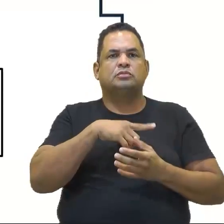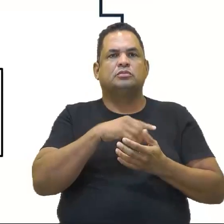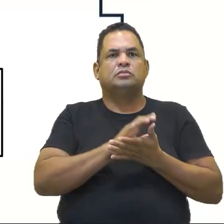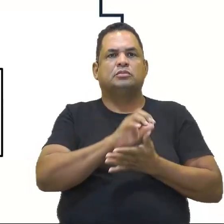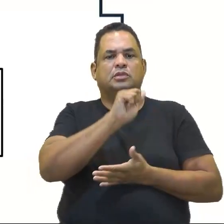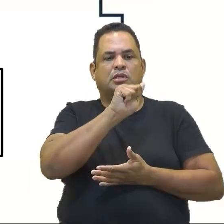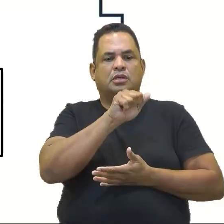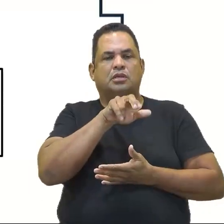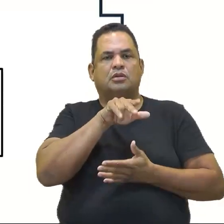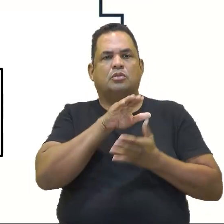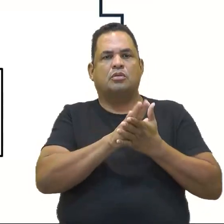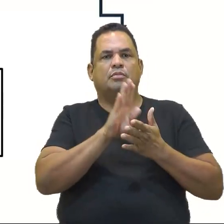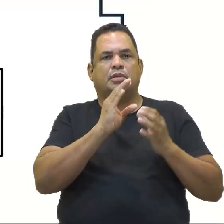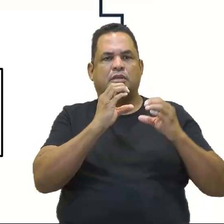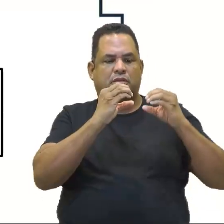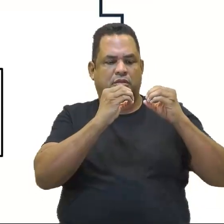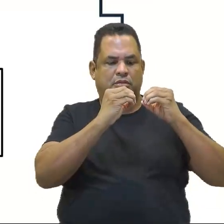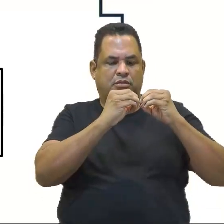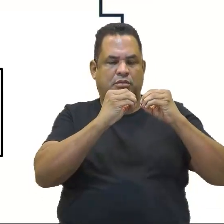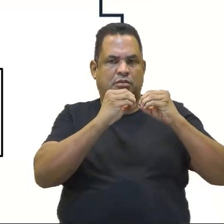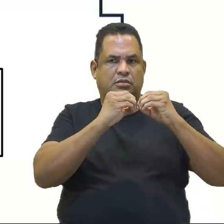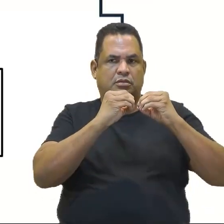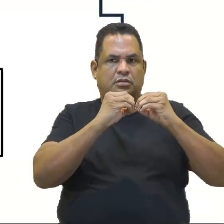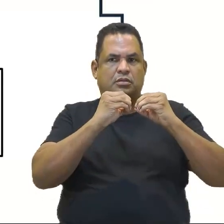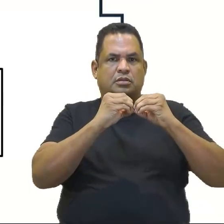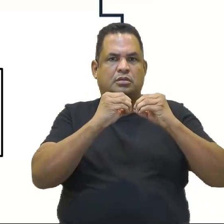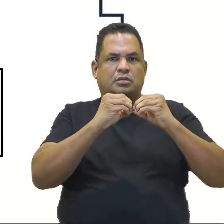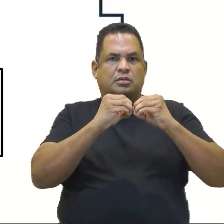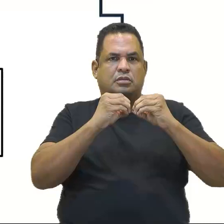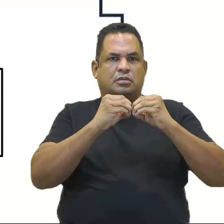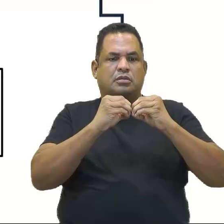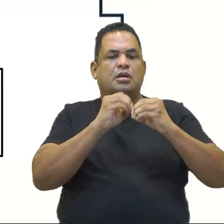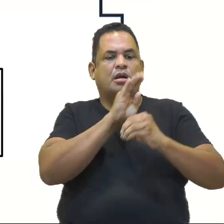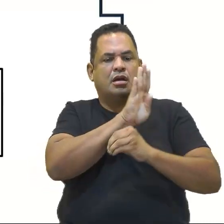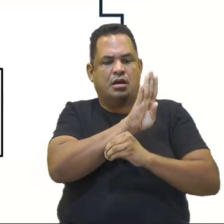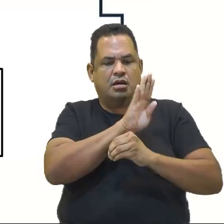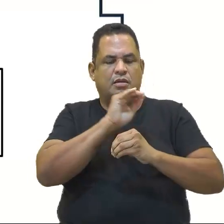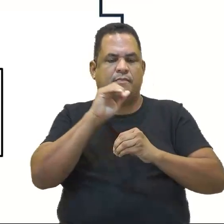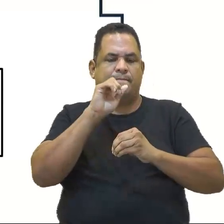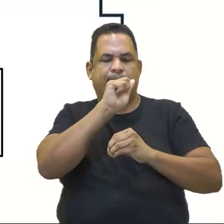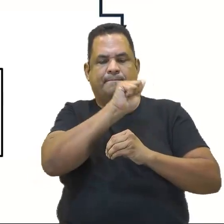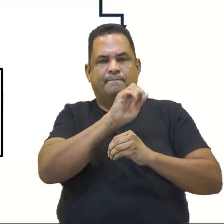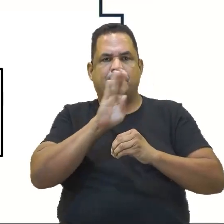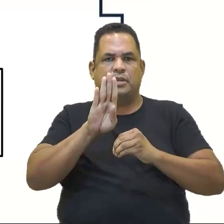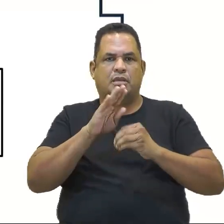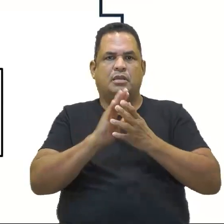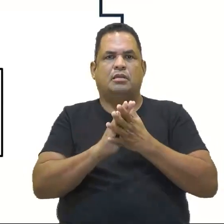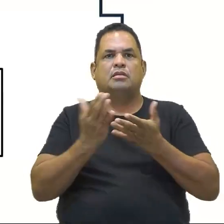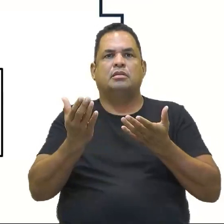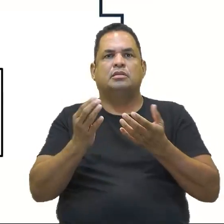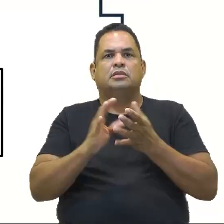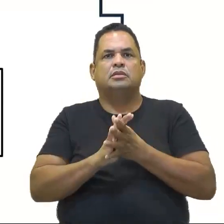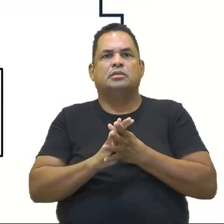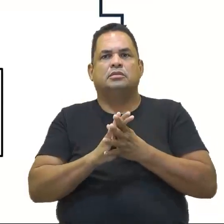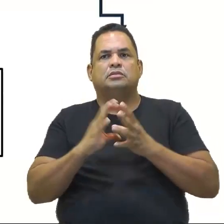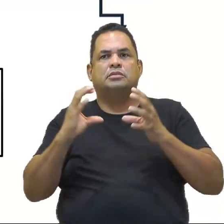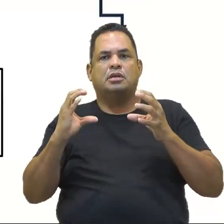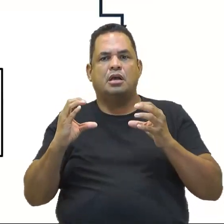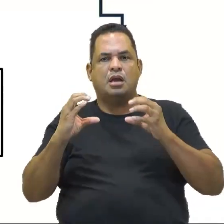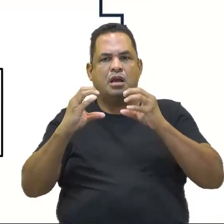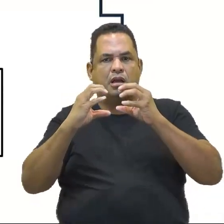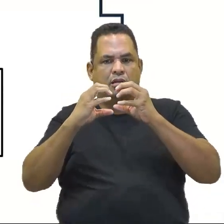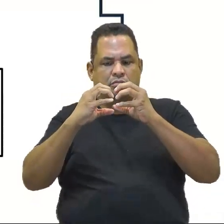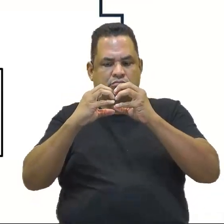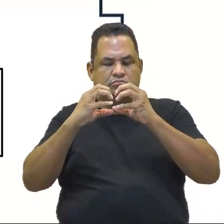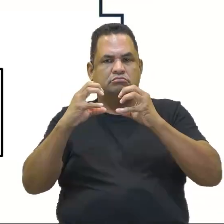igual a B, né? Quando todos os elementos de A são iguais aos elementos de B. A gente tem A união com B, representado